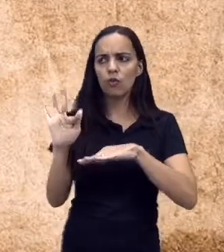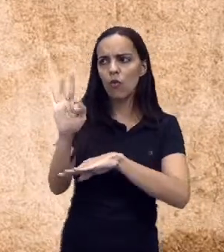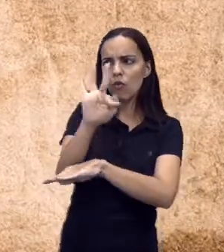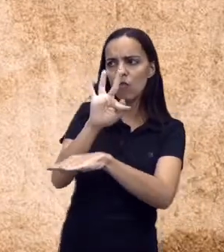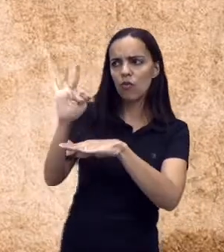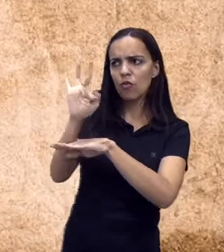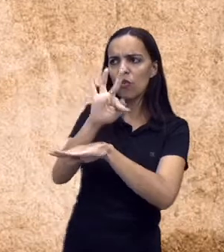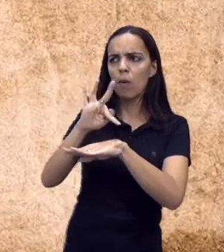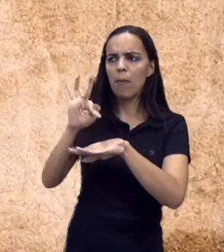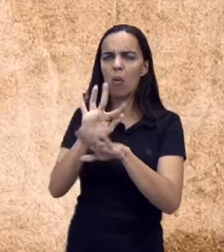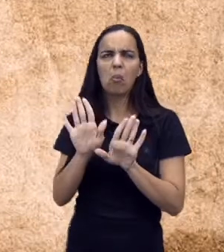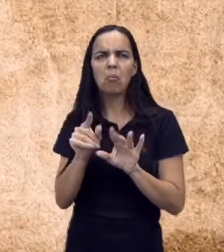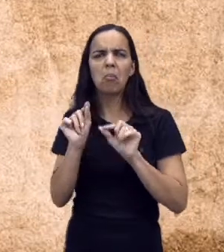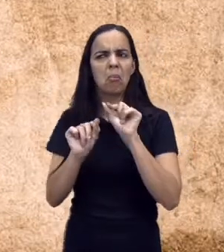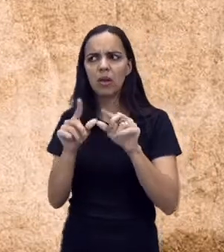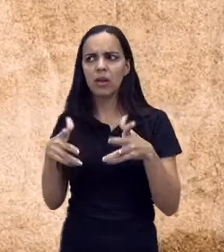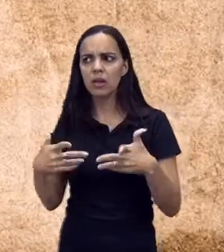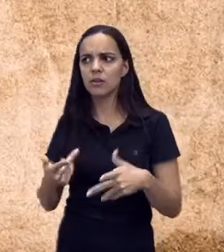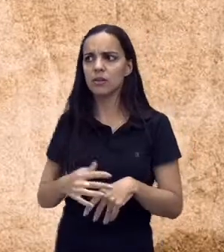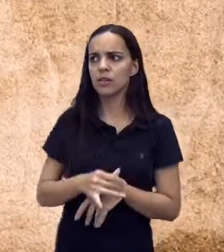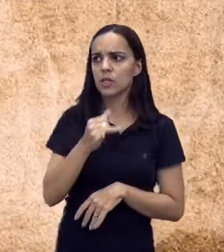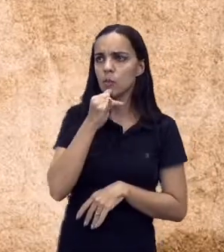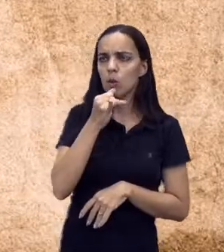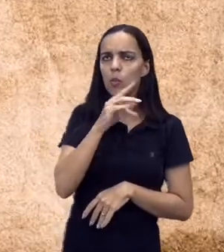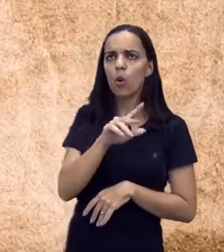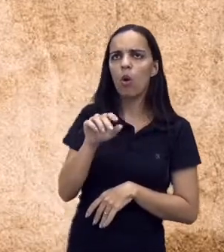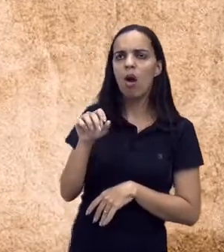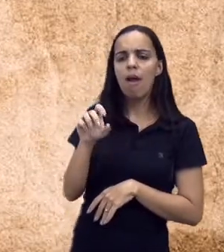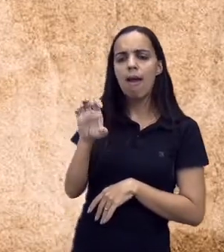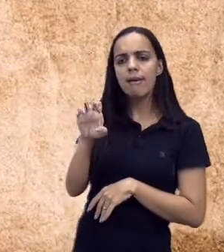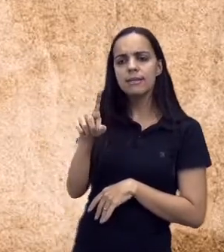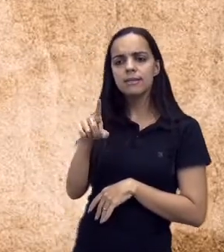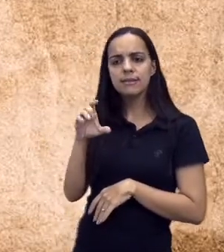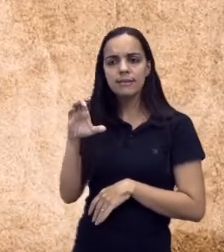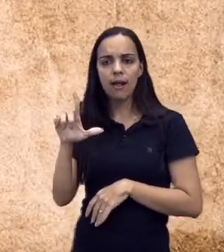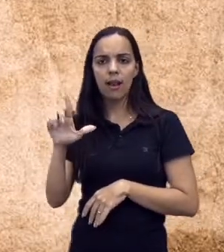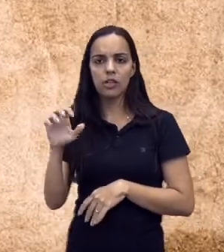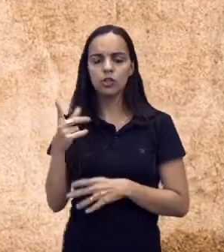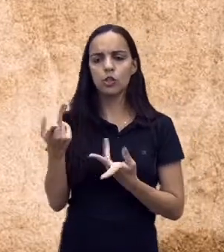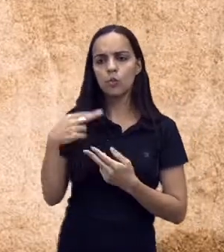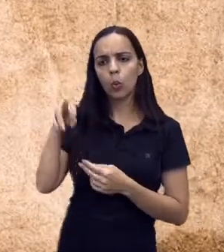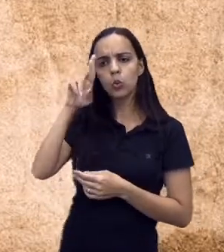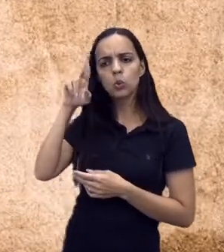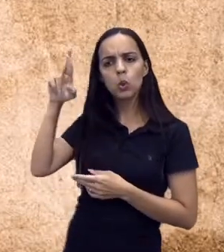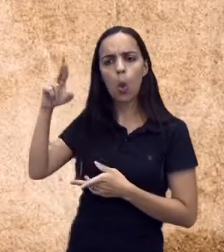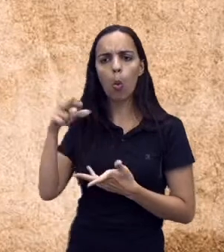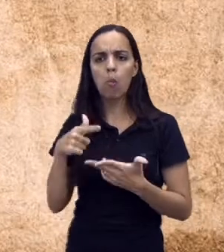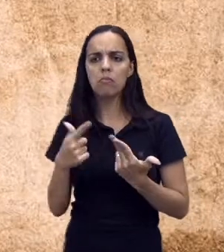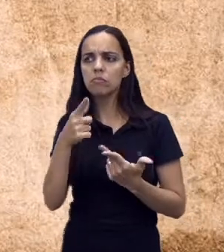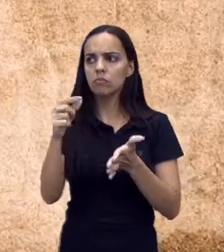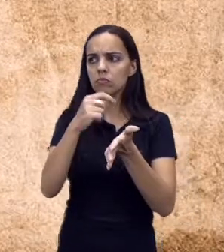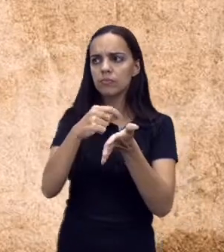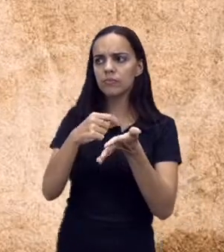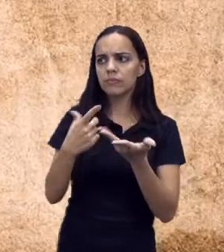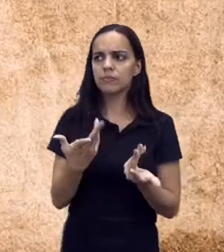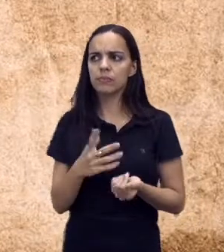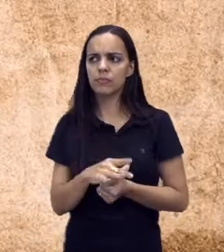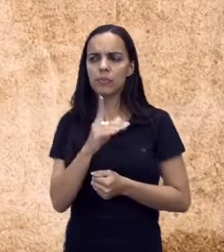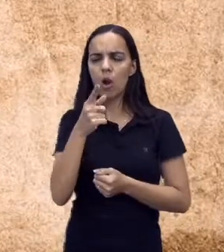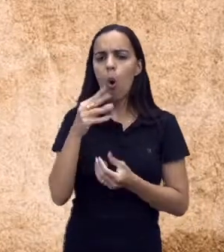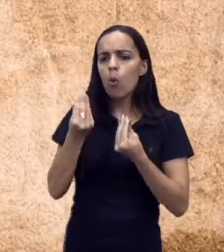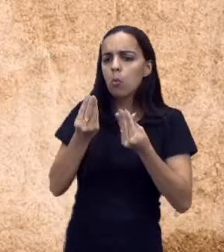professora, vocativo formal? Excelentíssimo, senhor. Aí você vai olhar esses pronomes de